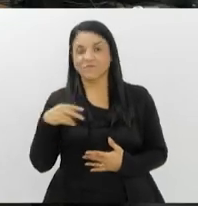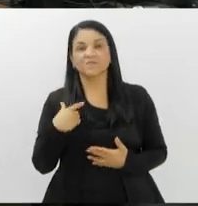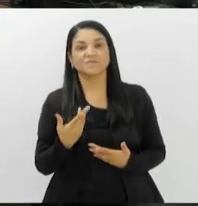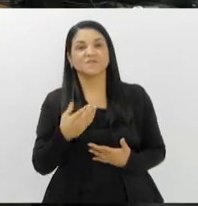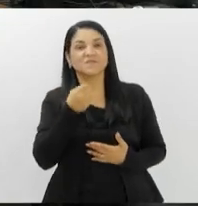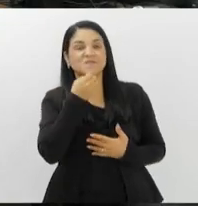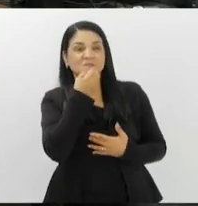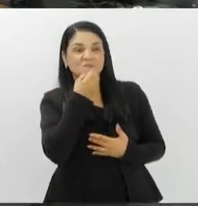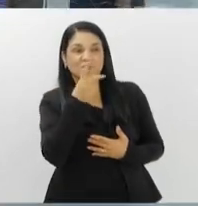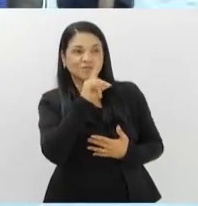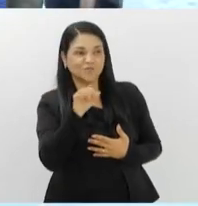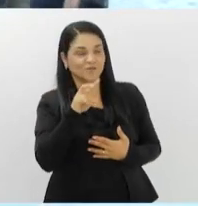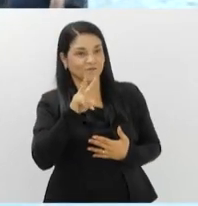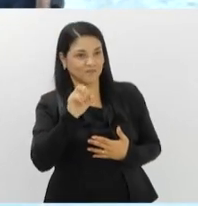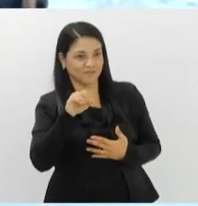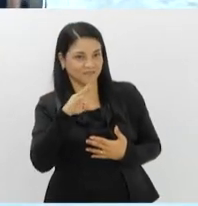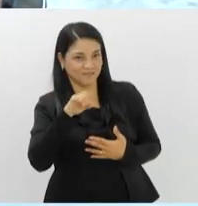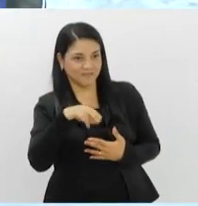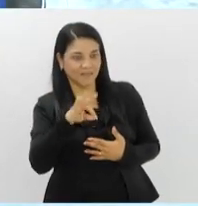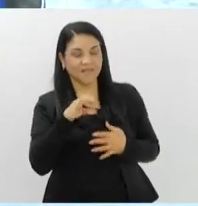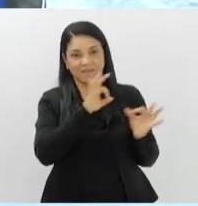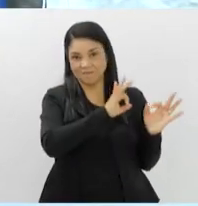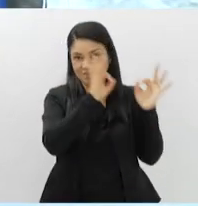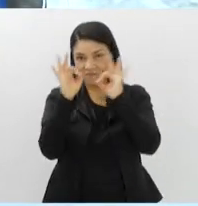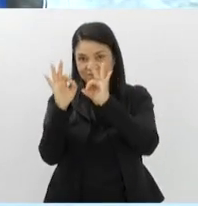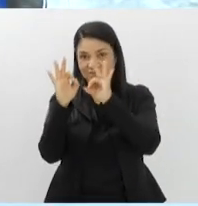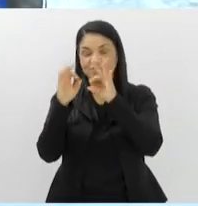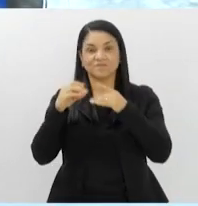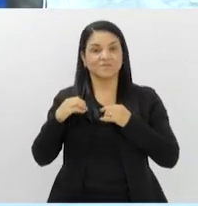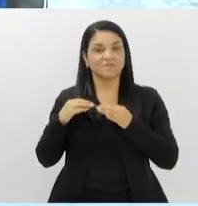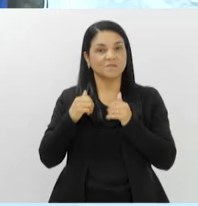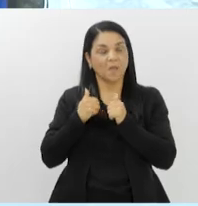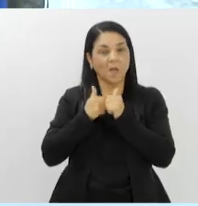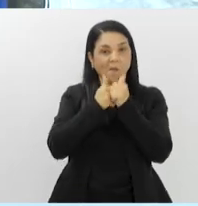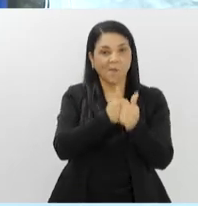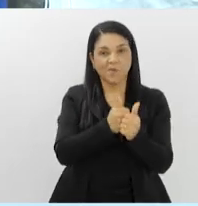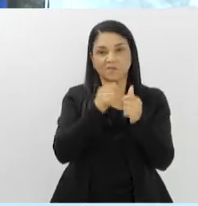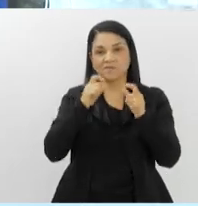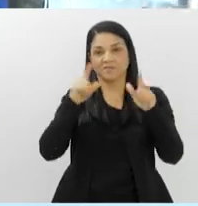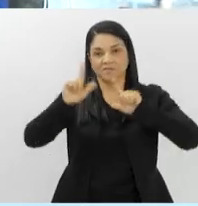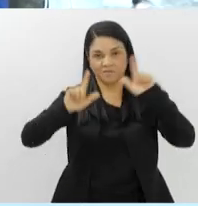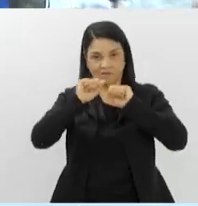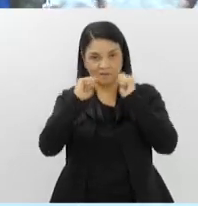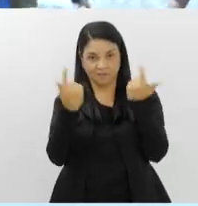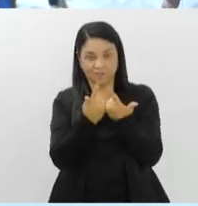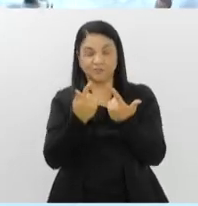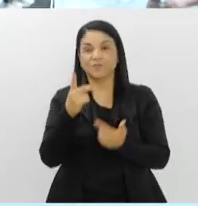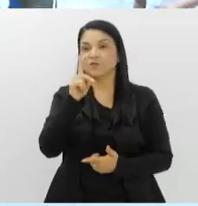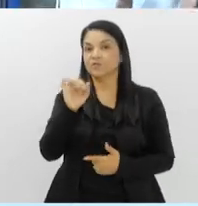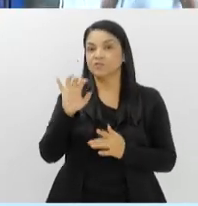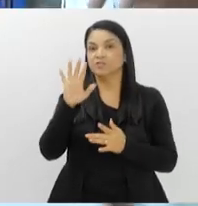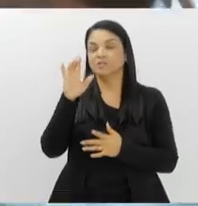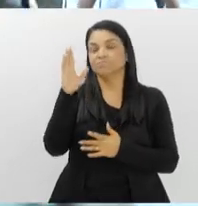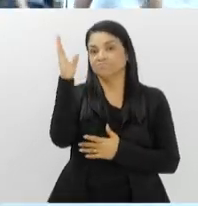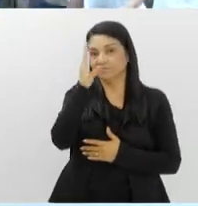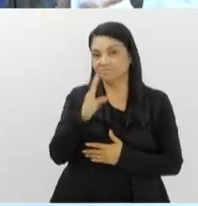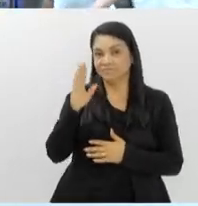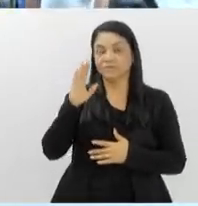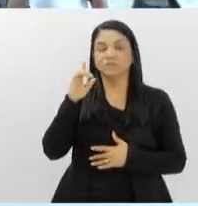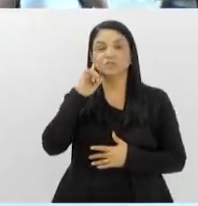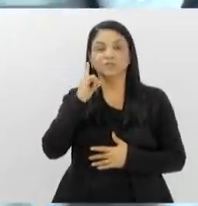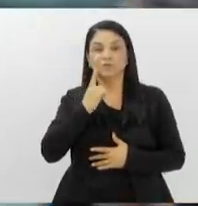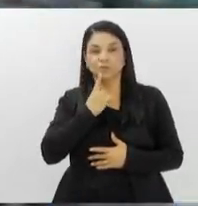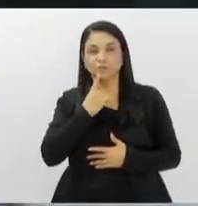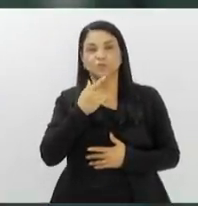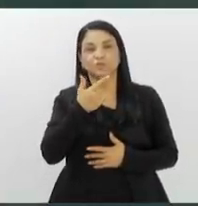Olá, bom dia, Vicente. Bom dia a todos que acompanham a TV Alerje. O Dia do Surdo no Brasil foi oficializado em 2008,